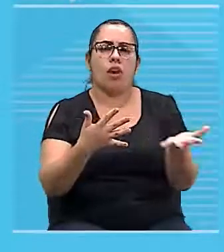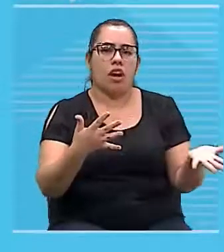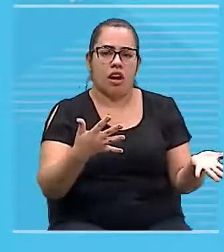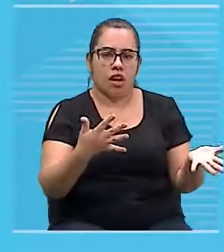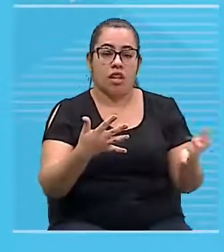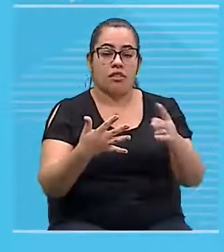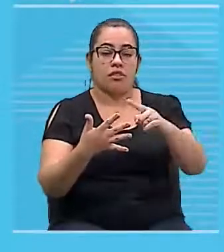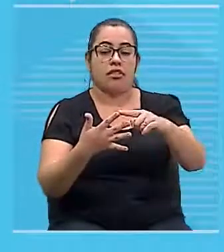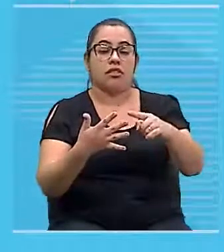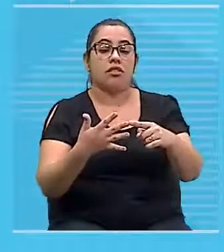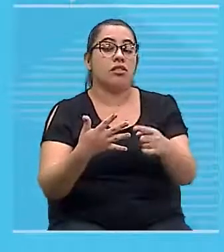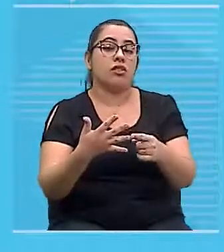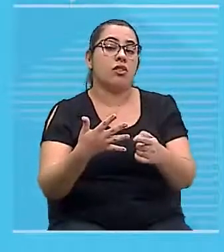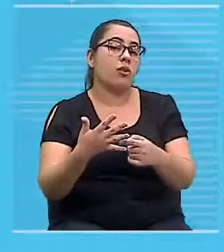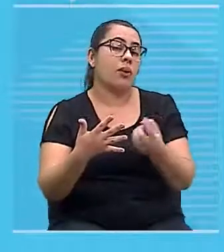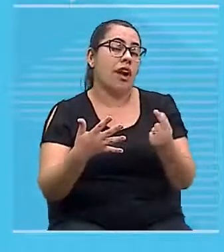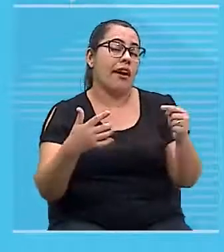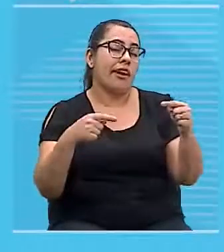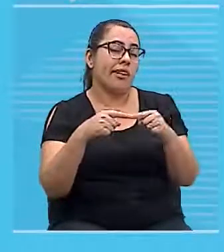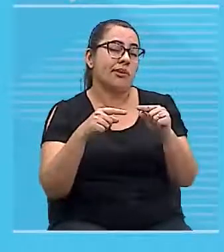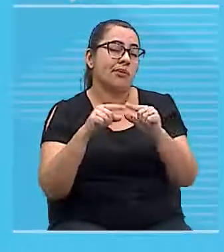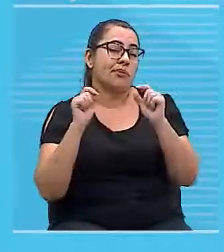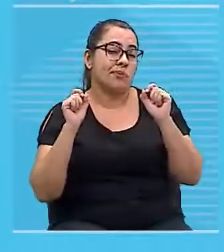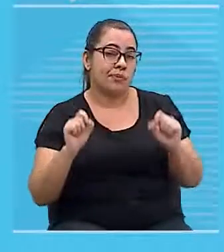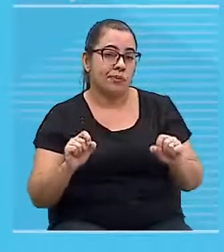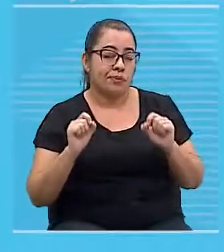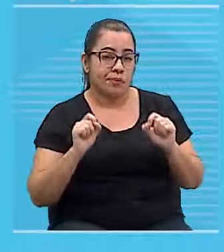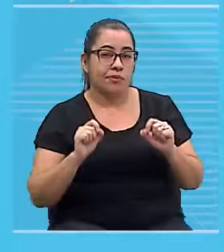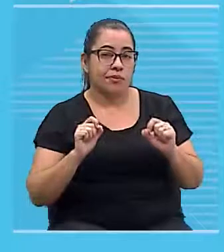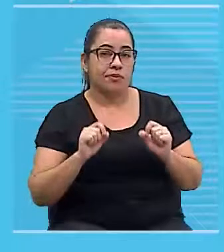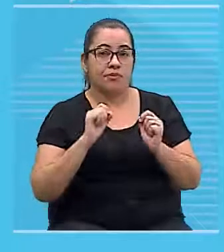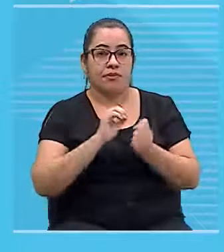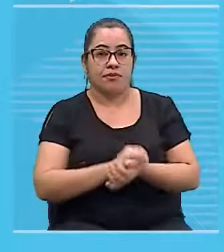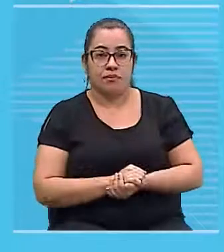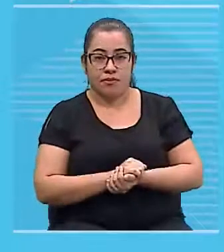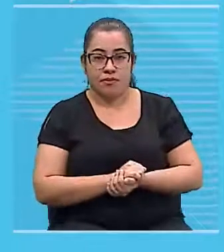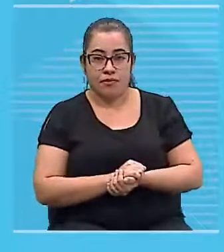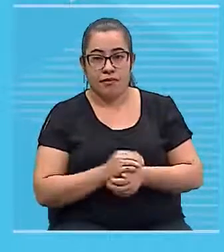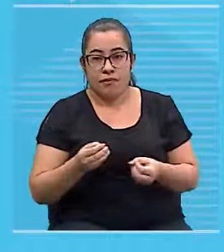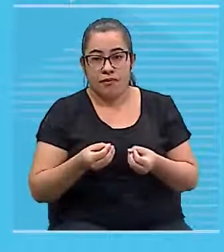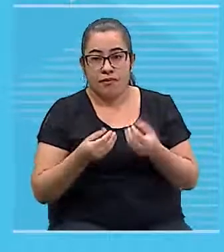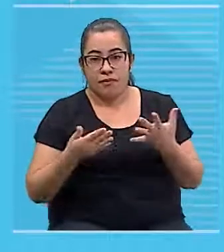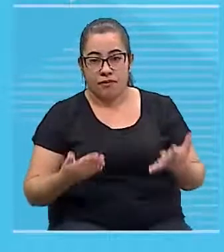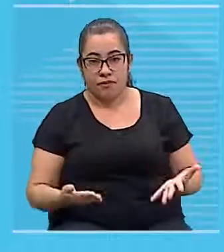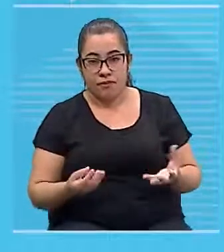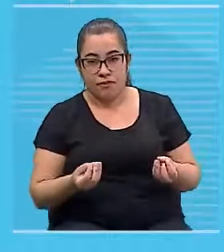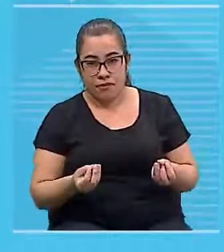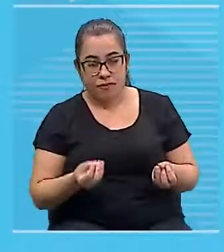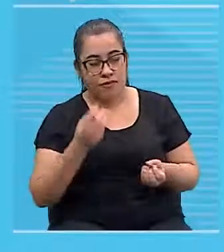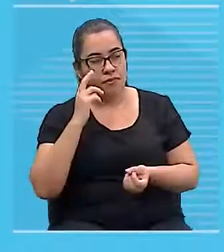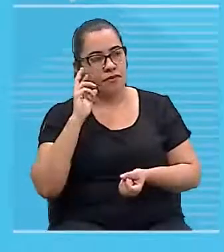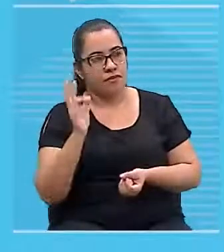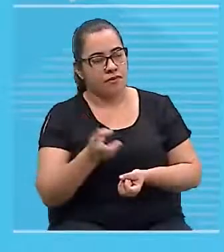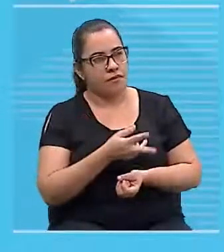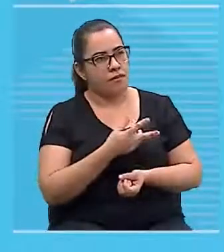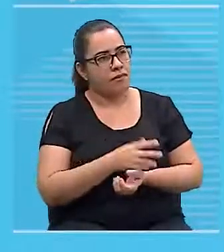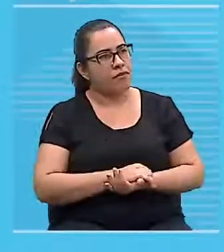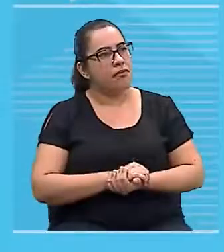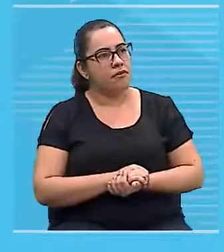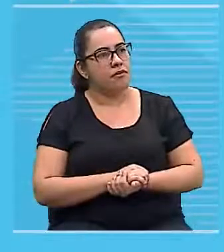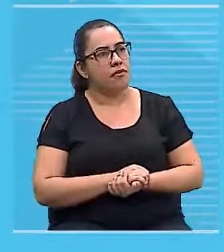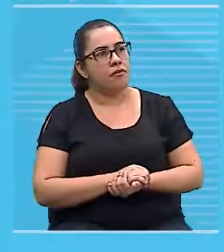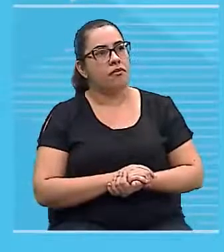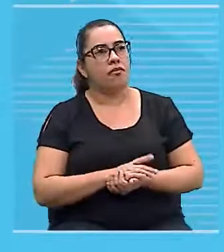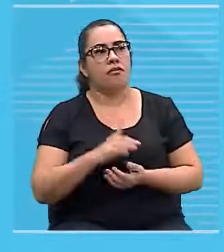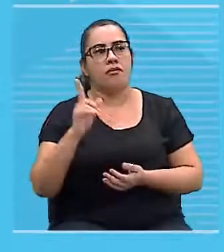Esses dedos, eles vão representar o sentido do campo